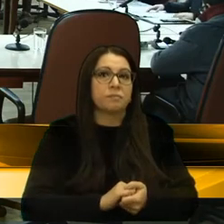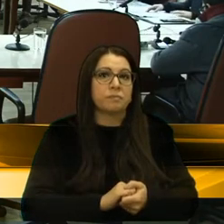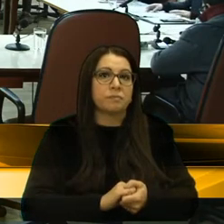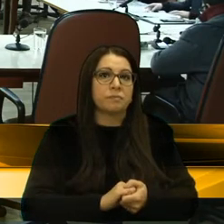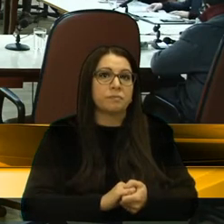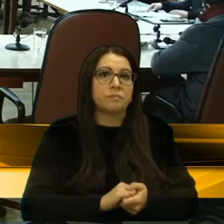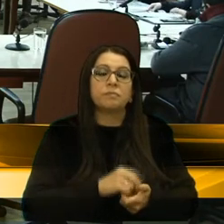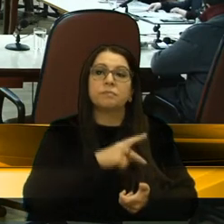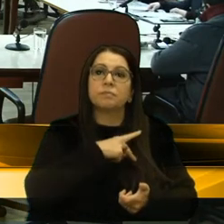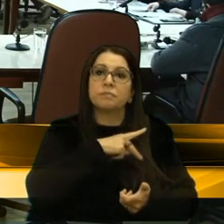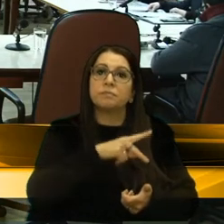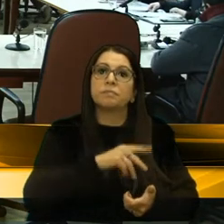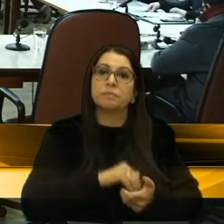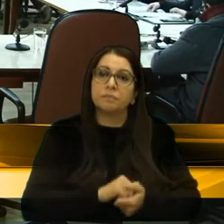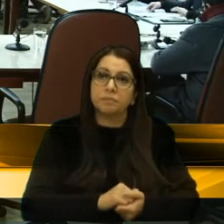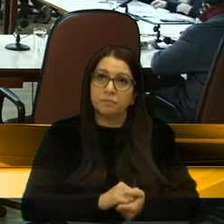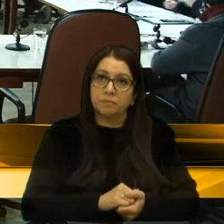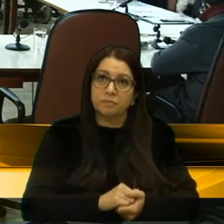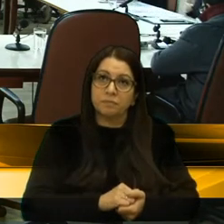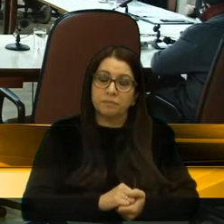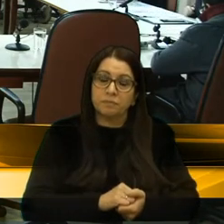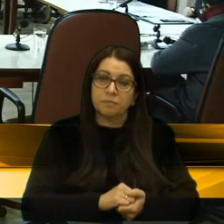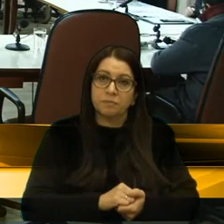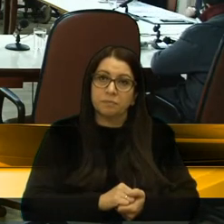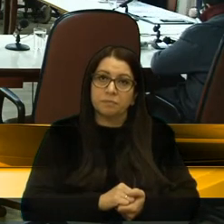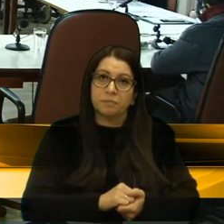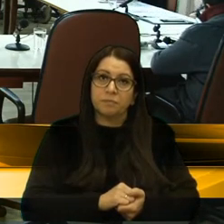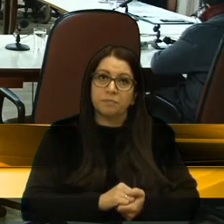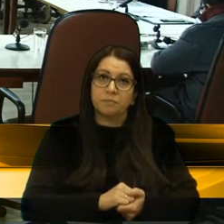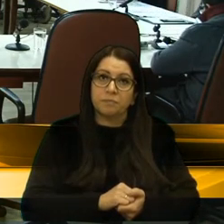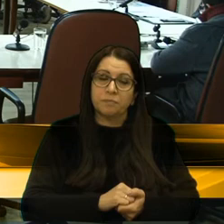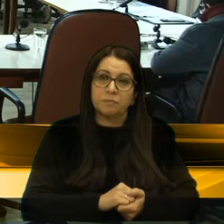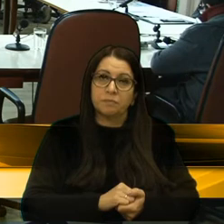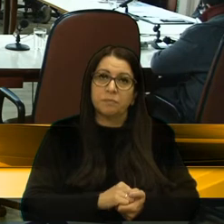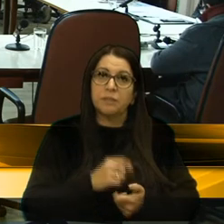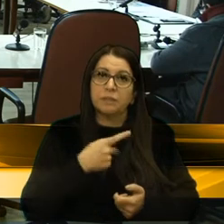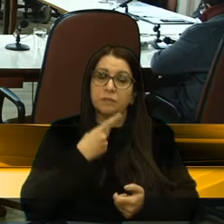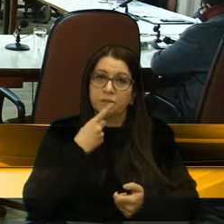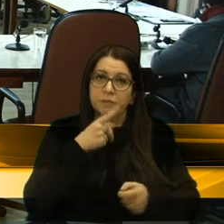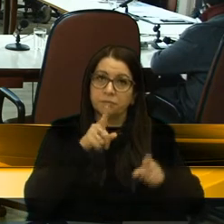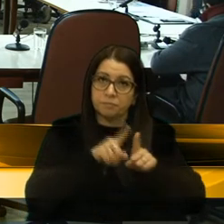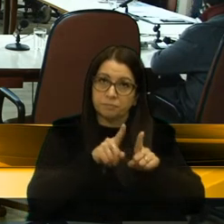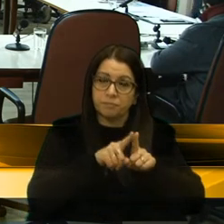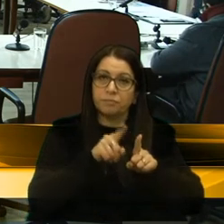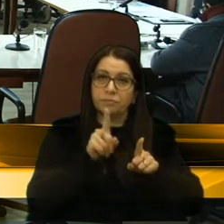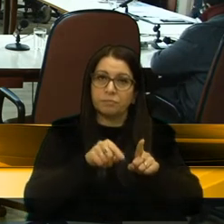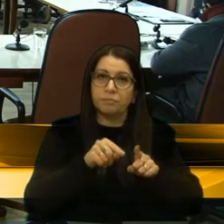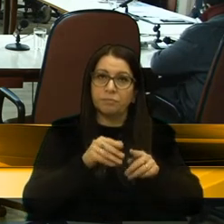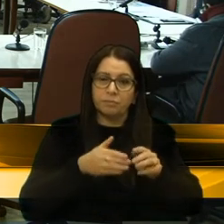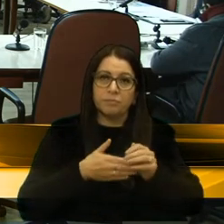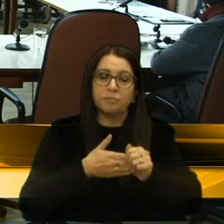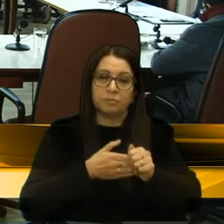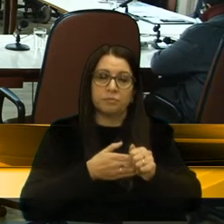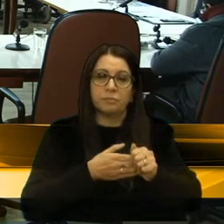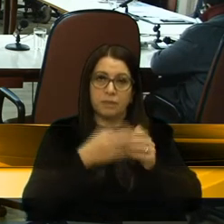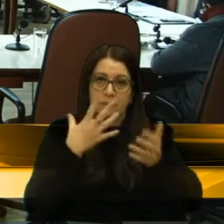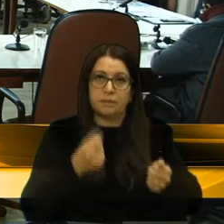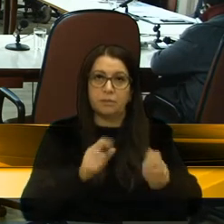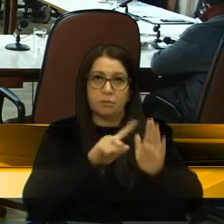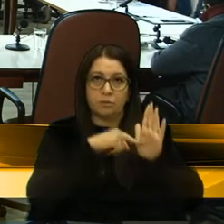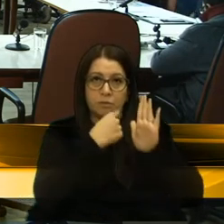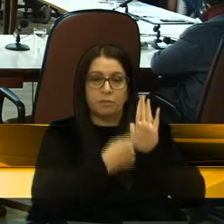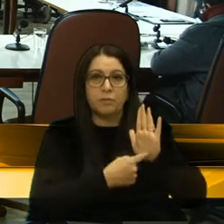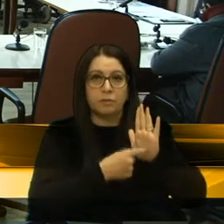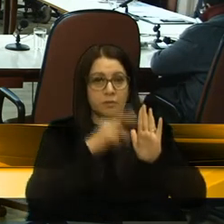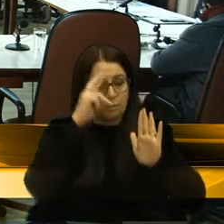Senhor presidente, de imediato, quero dizer também que irei acompanhar o veto do